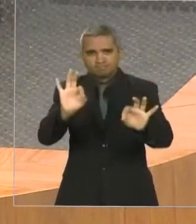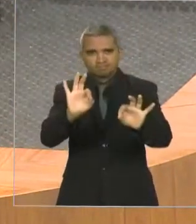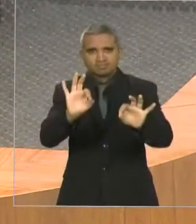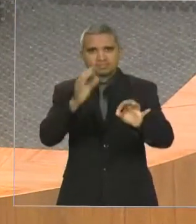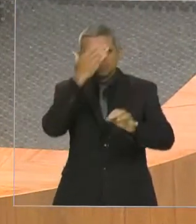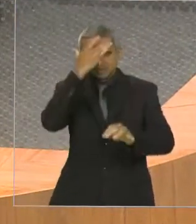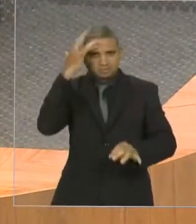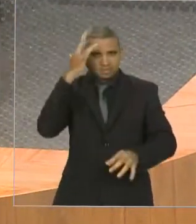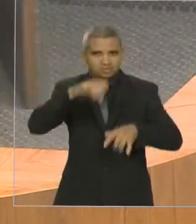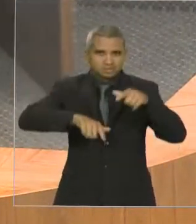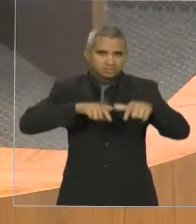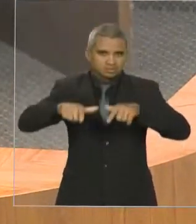Telemar. Deus abençoe. abençoe. Abençoe. Obrigado.